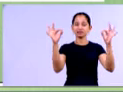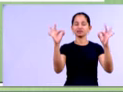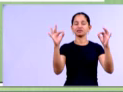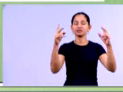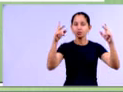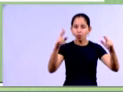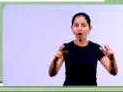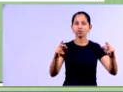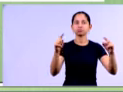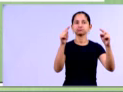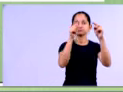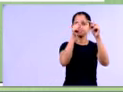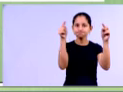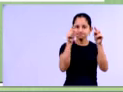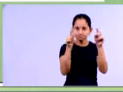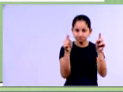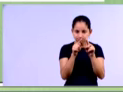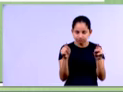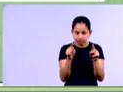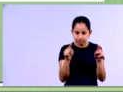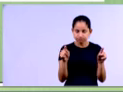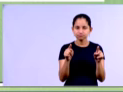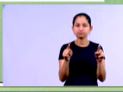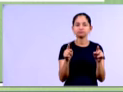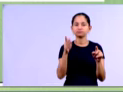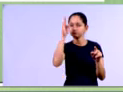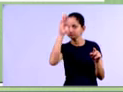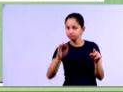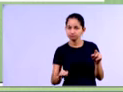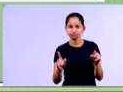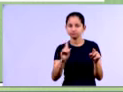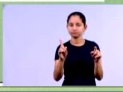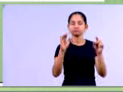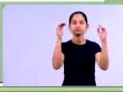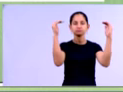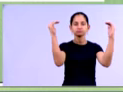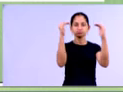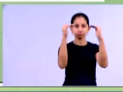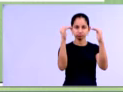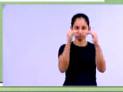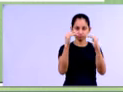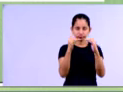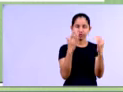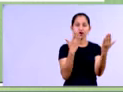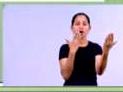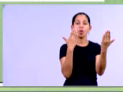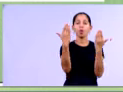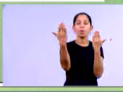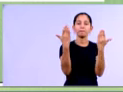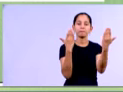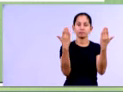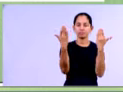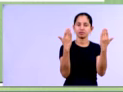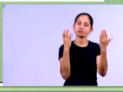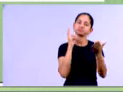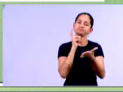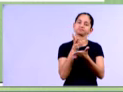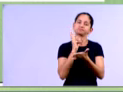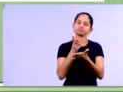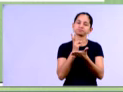cada conta, se ela aumentou ou diminuiu em relação ao ano anterior. O ano que está sendo comparado é o ano de 2012, ok?